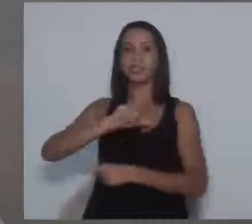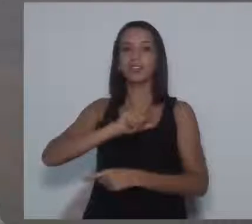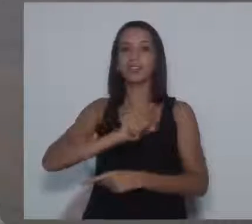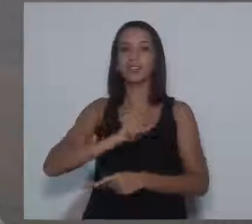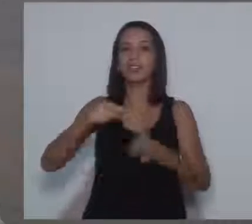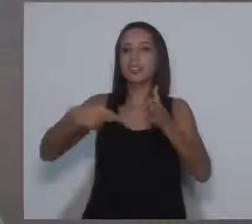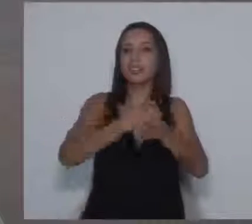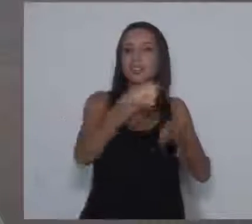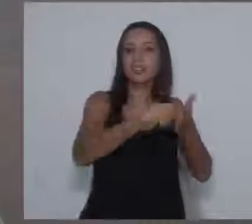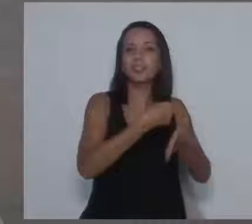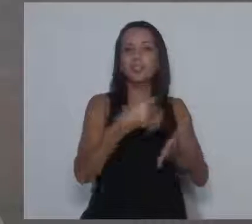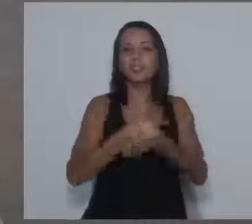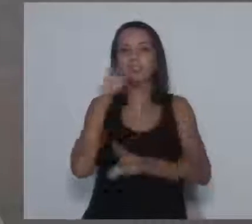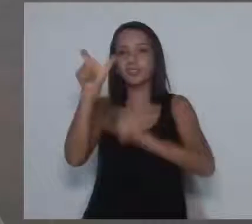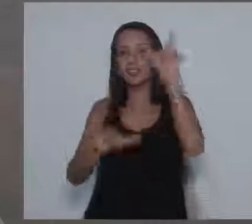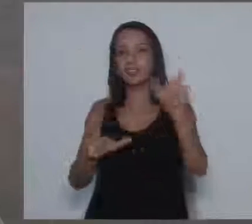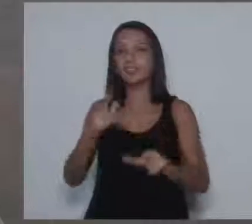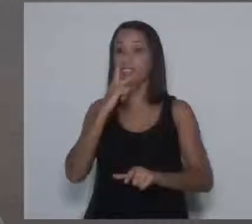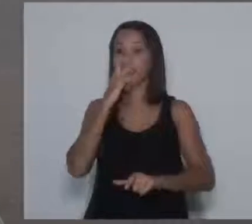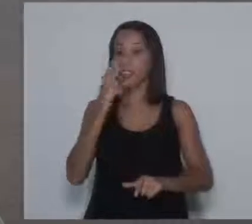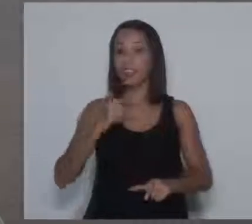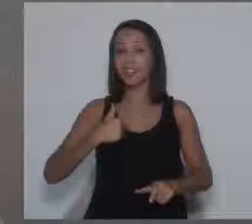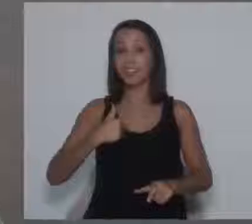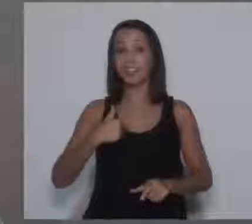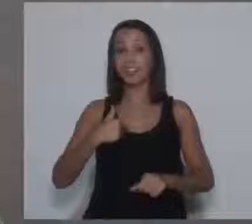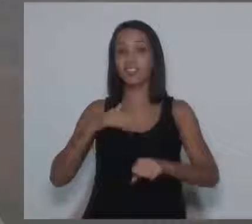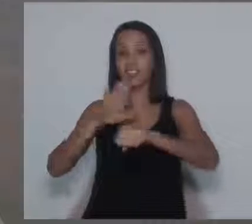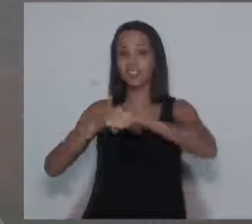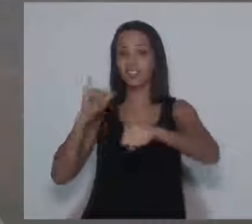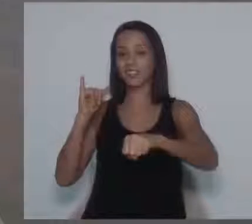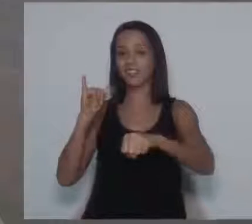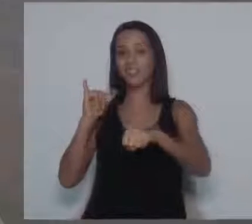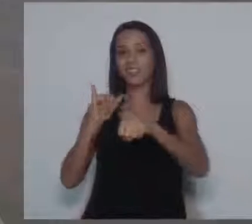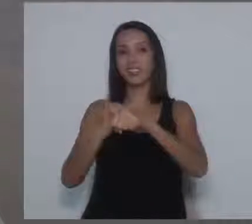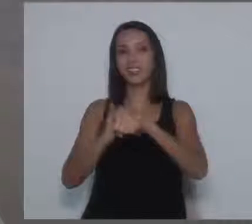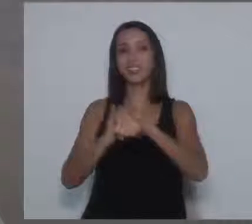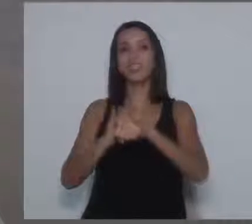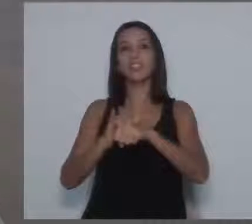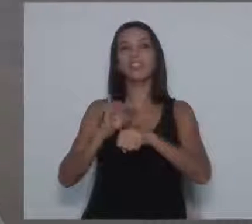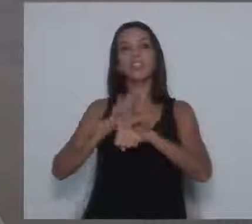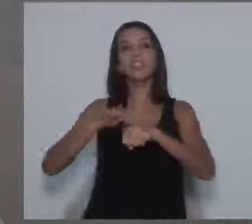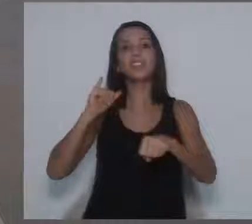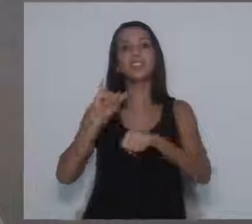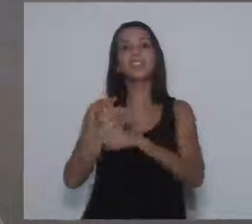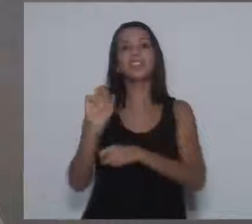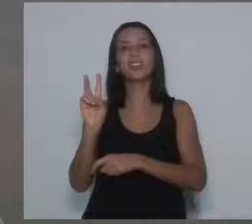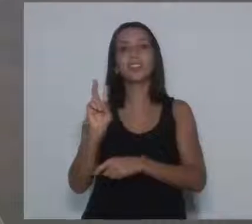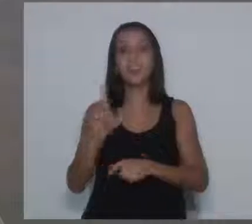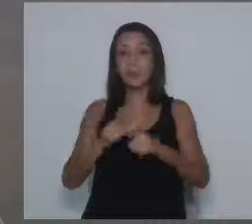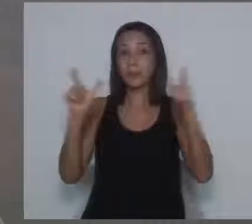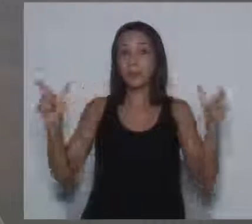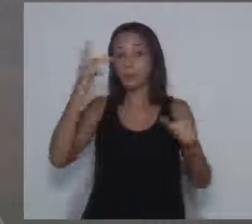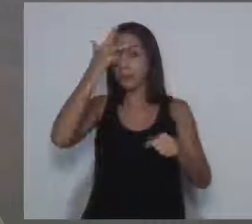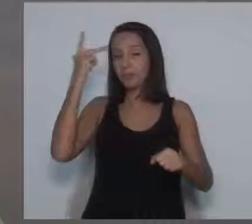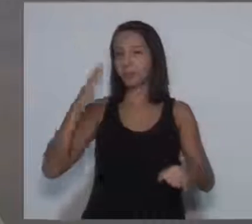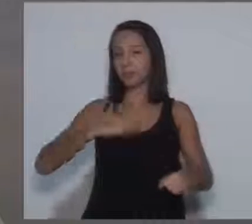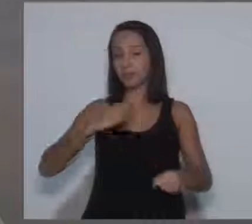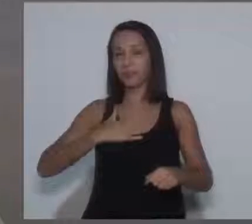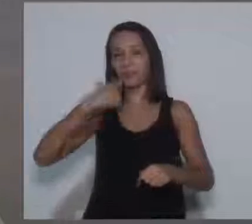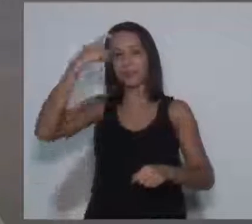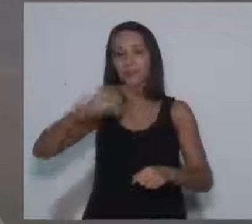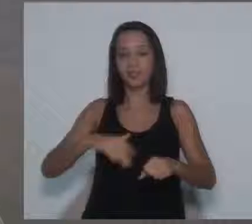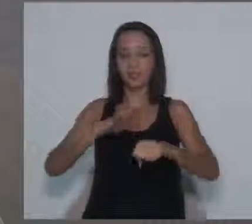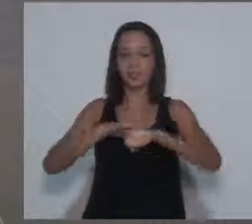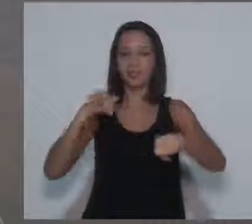ou acham que eu sou vegetariana porque eu sou da causa animal. E a maioria das pessoas que são vegetarianas, e eu sou uma delas,